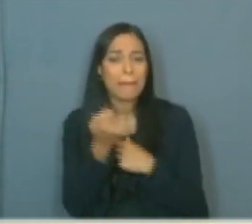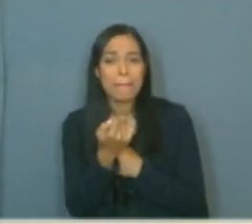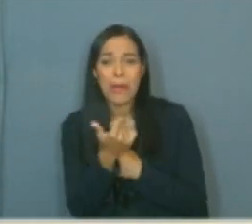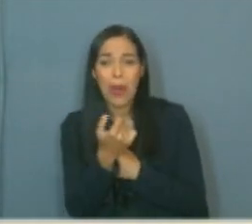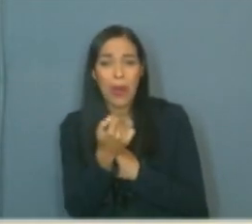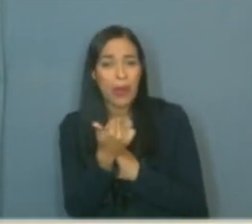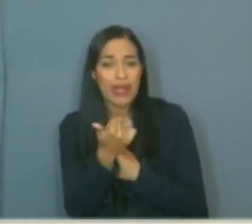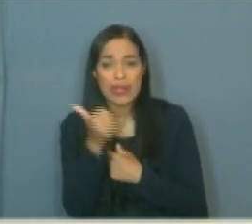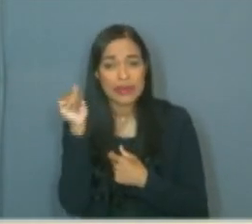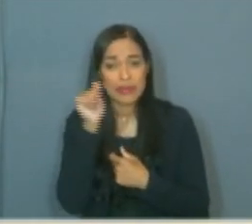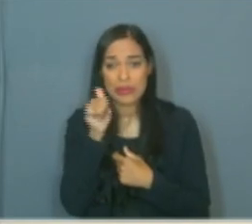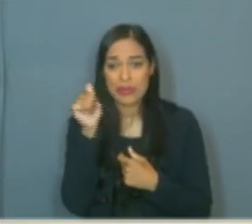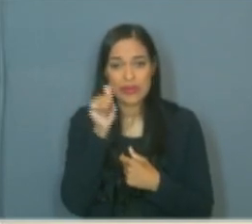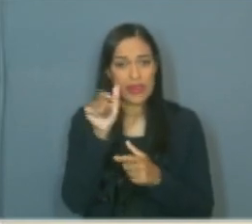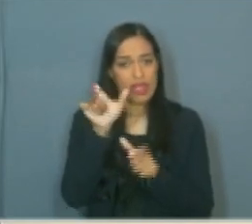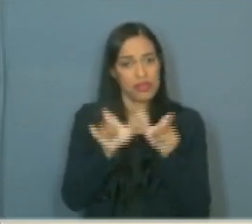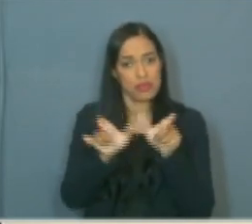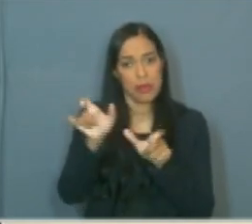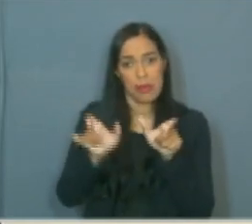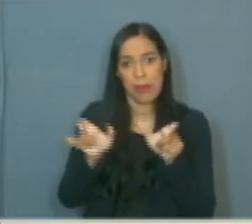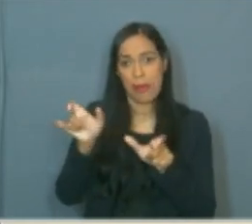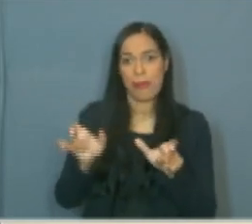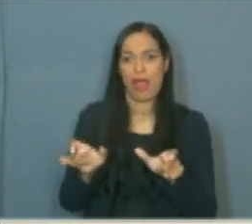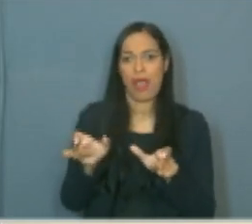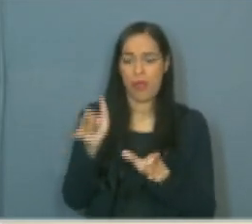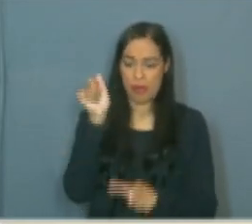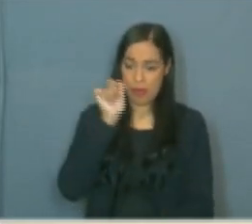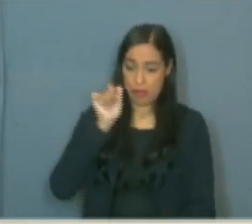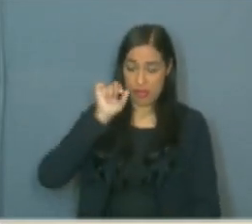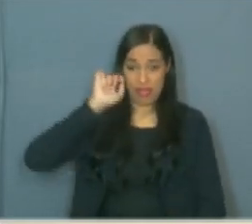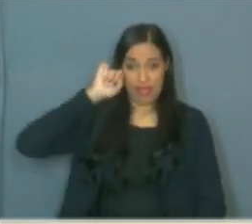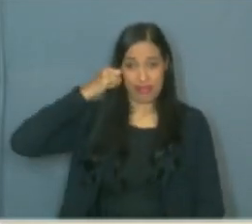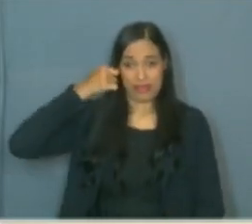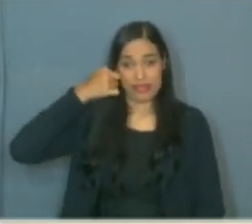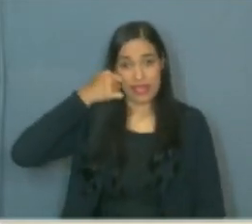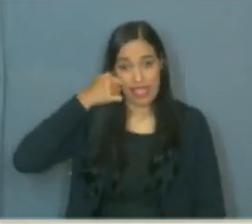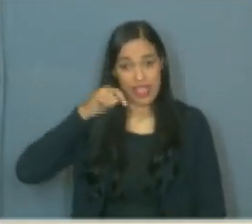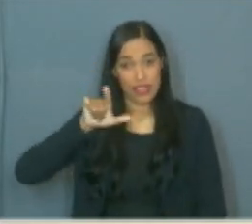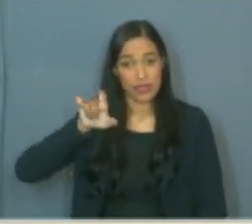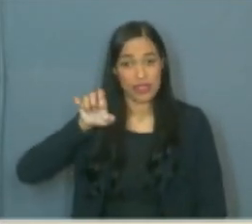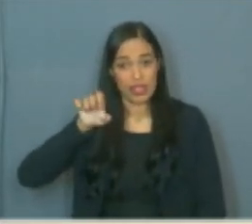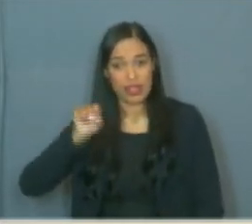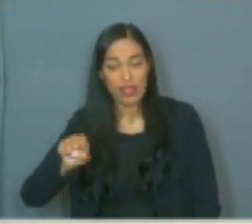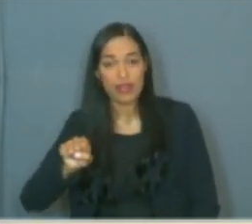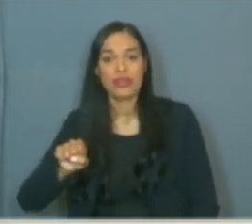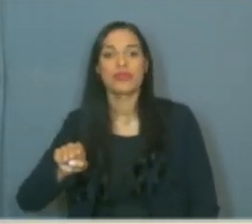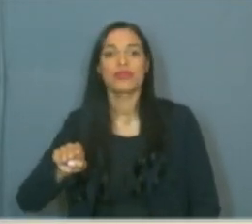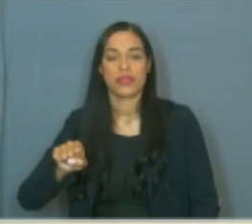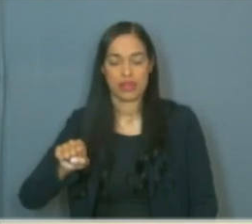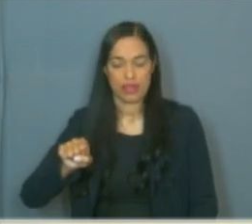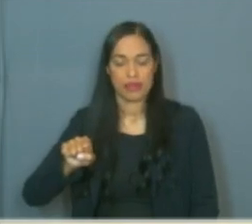com a estética de Marielle. Não apenas uma mulher negra, lésbica,